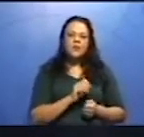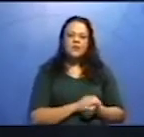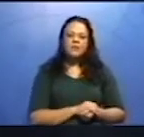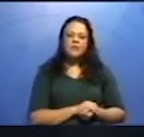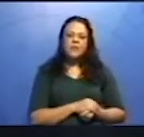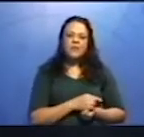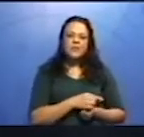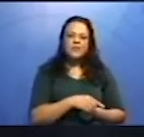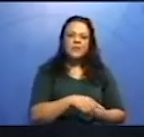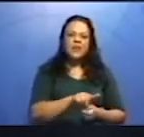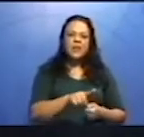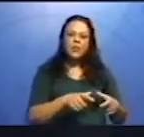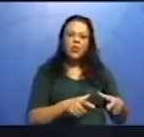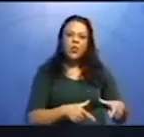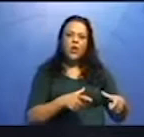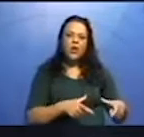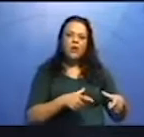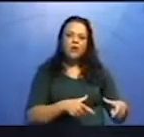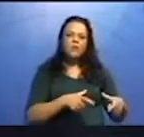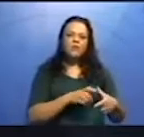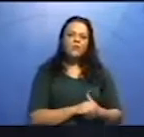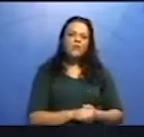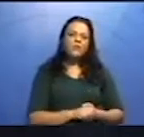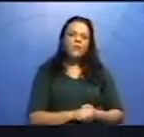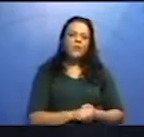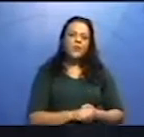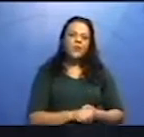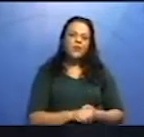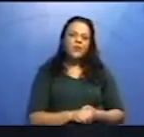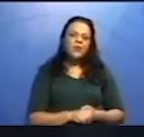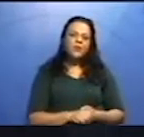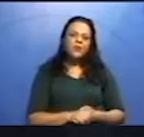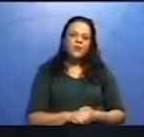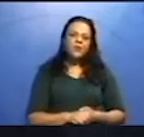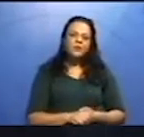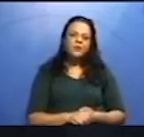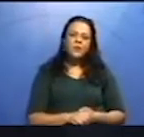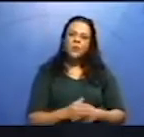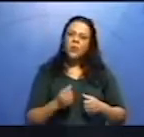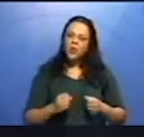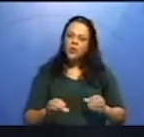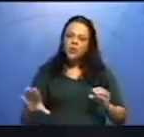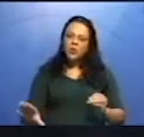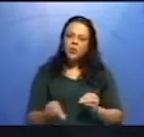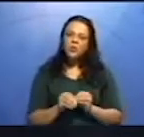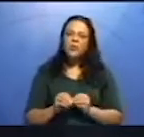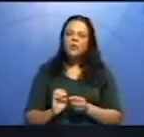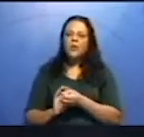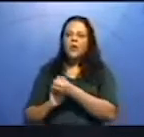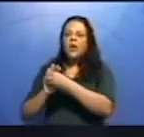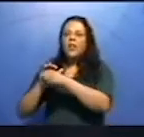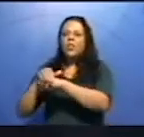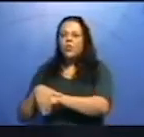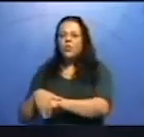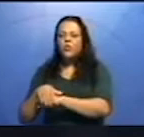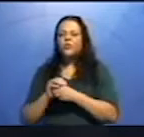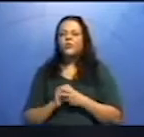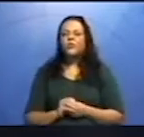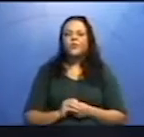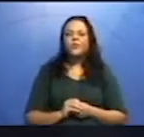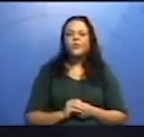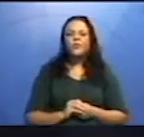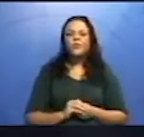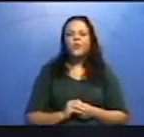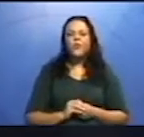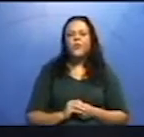Não faltou nada para vocês entenderem. Eu posso até acrescentar algo. À noite, saem de sagres. Sagres, à noite.